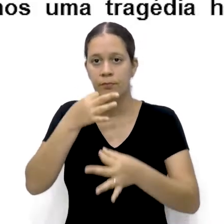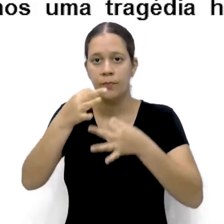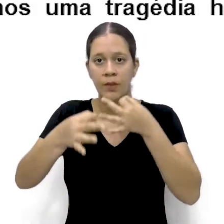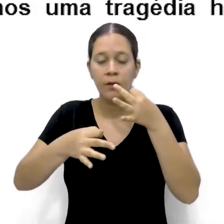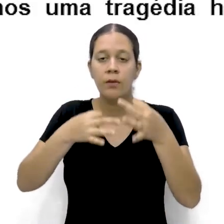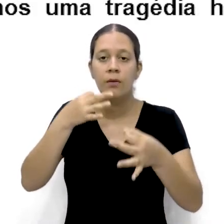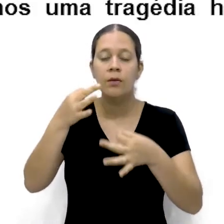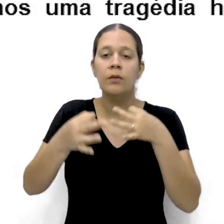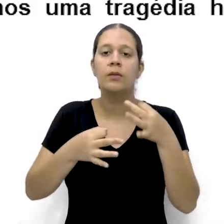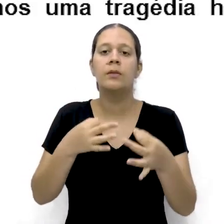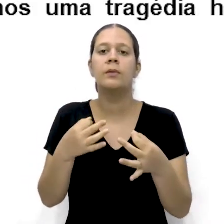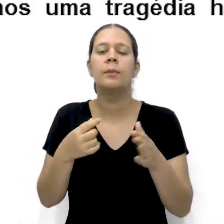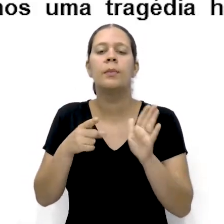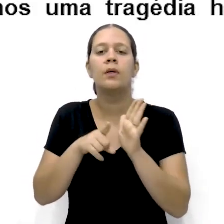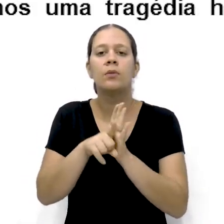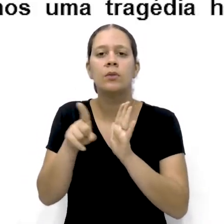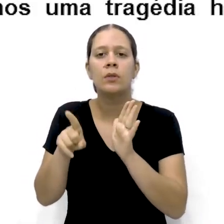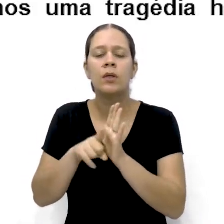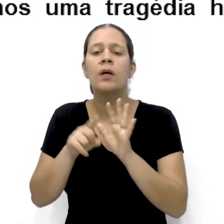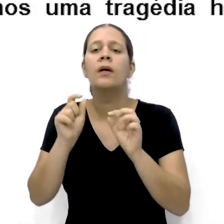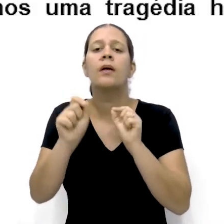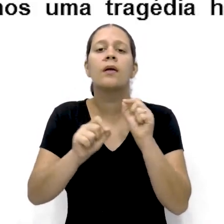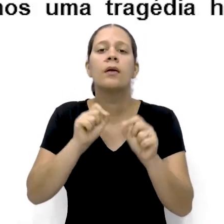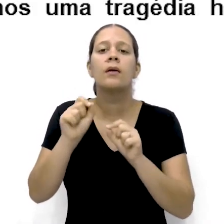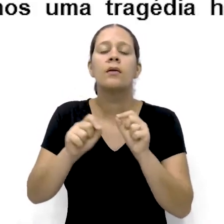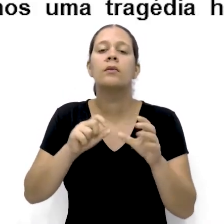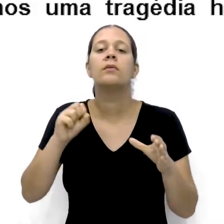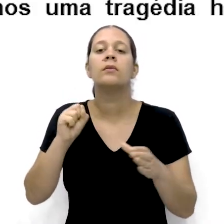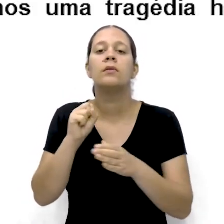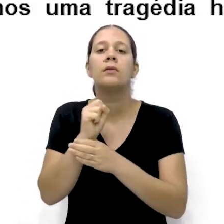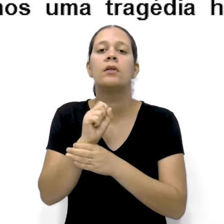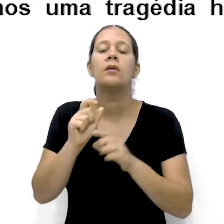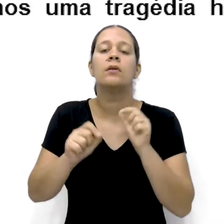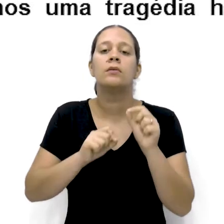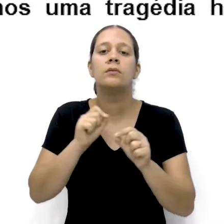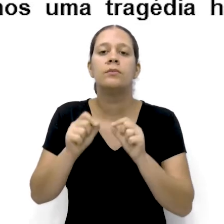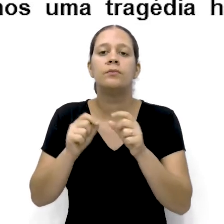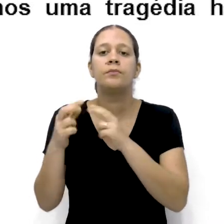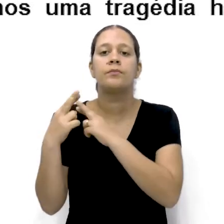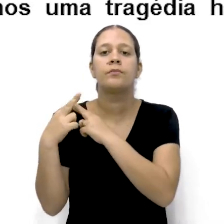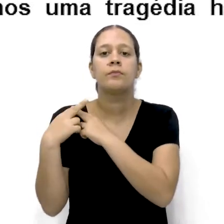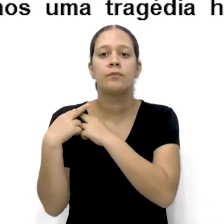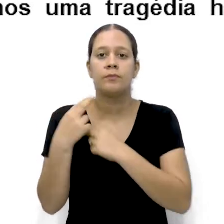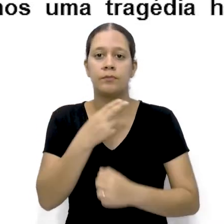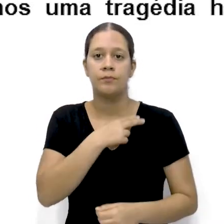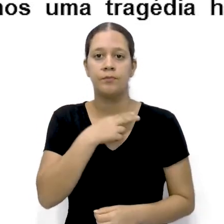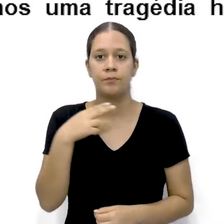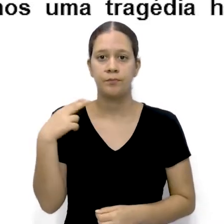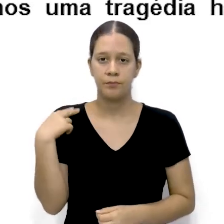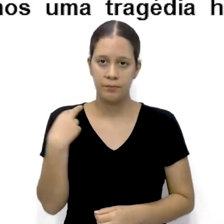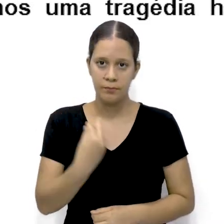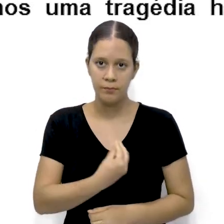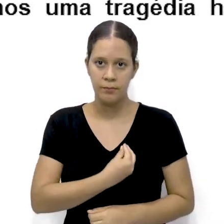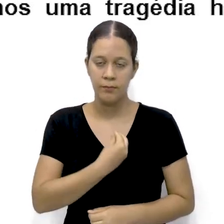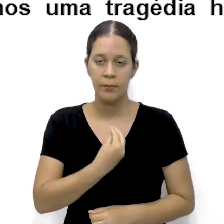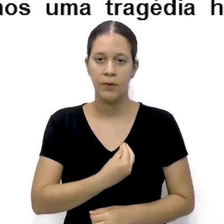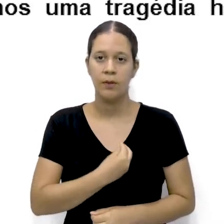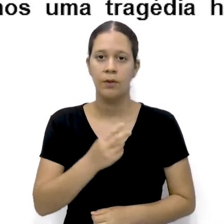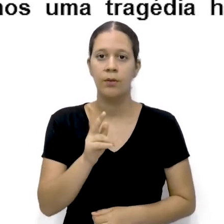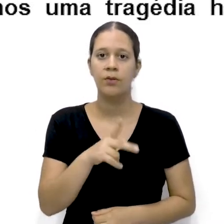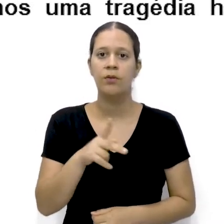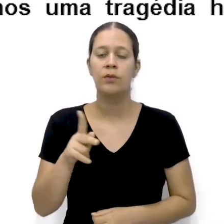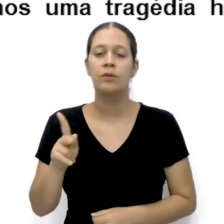Questionando Quem vai garantir Ou se responsabilizar Pelas nossas vidas E de todos os professores E